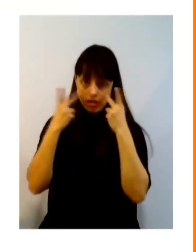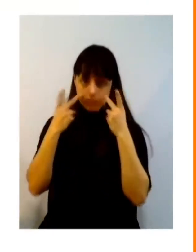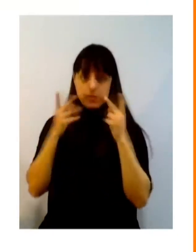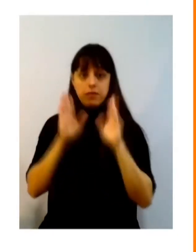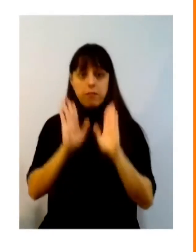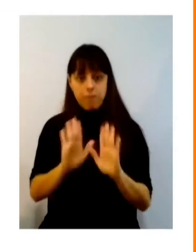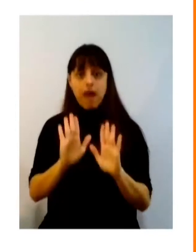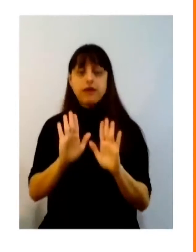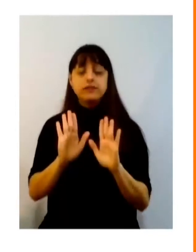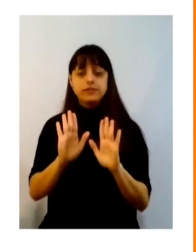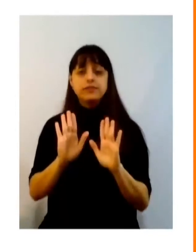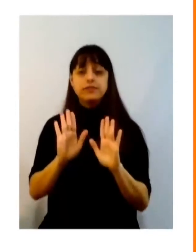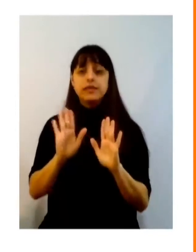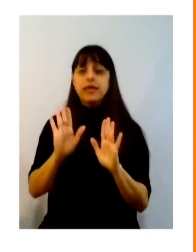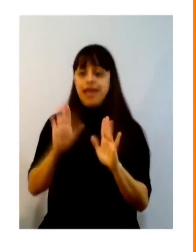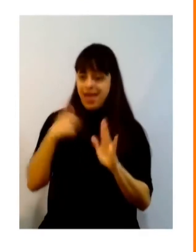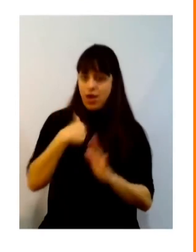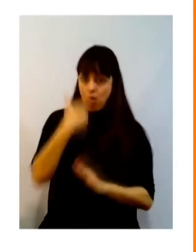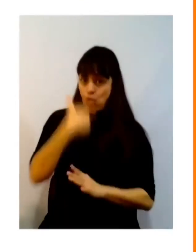também sabe